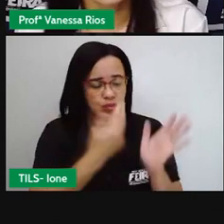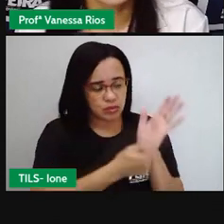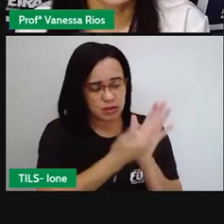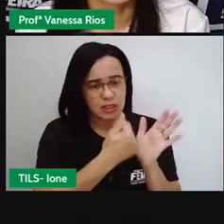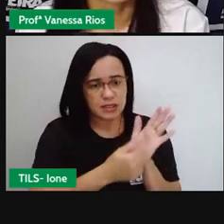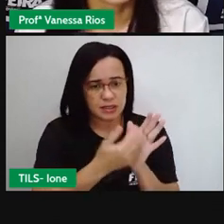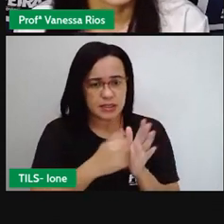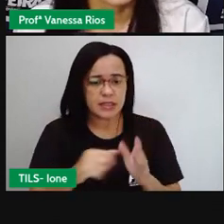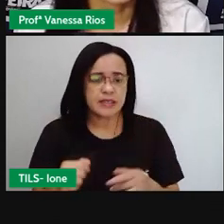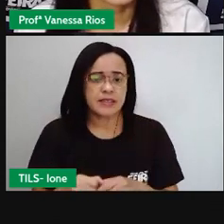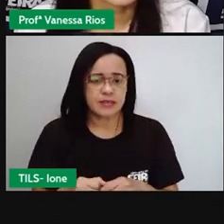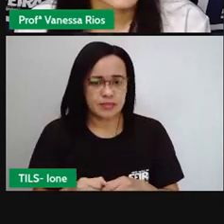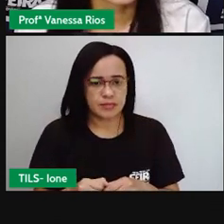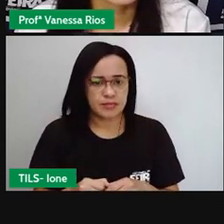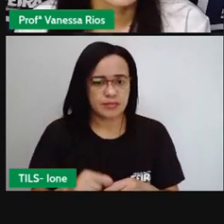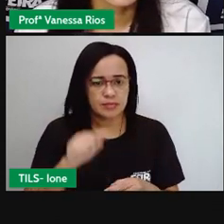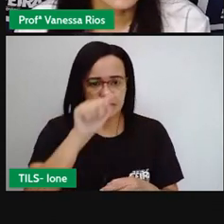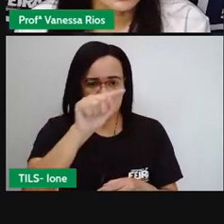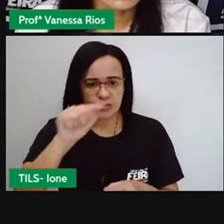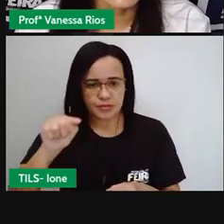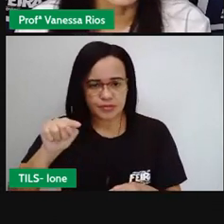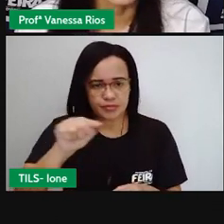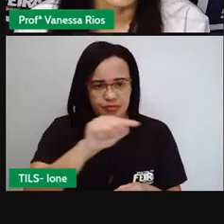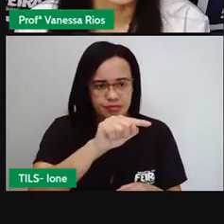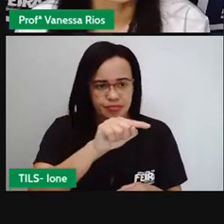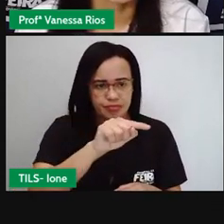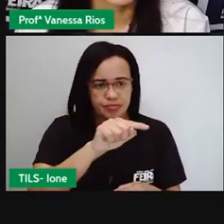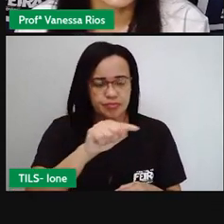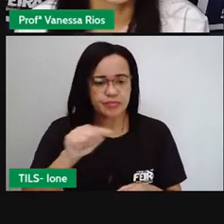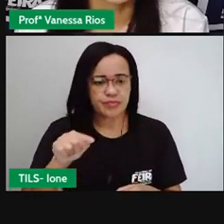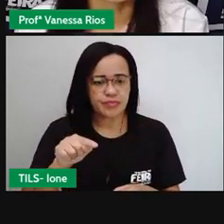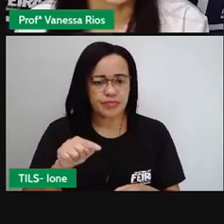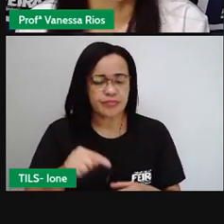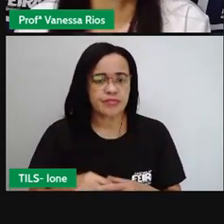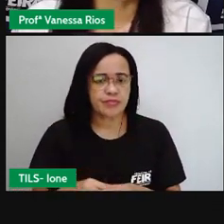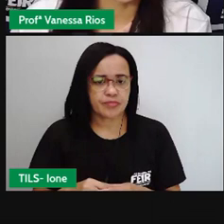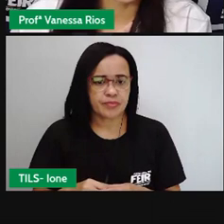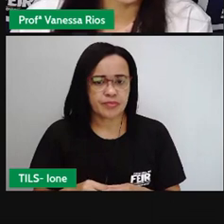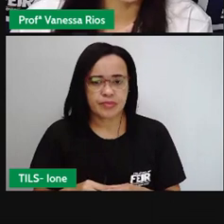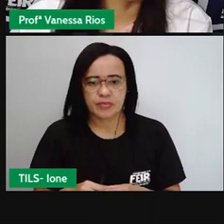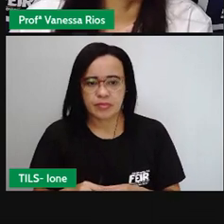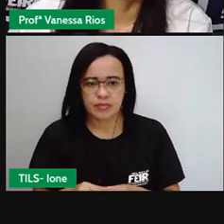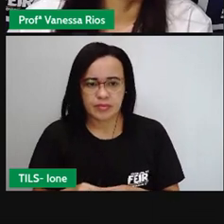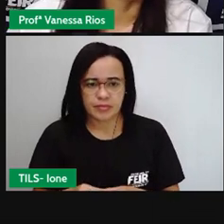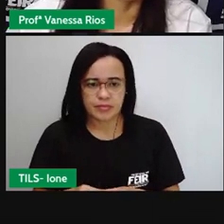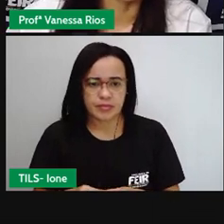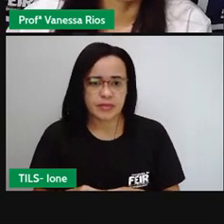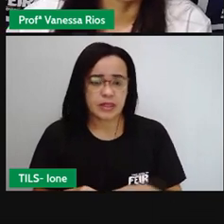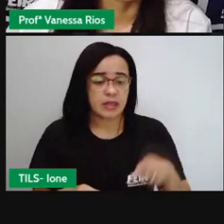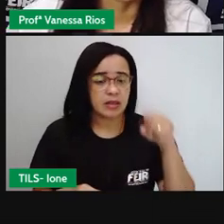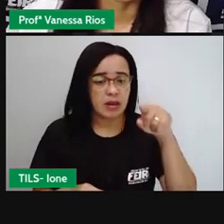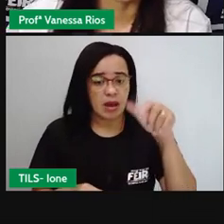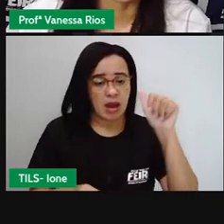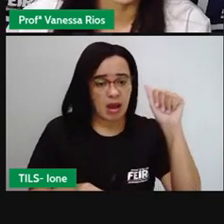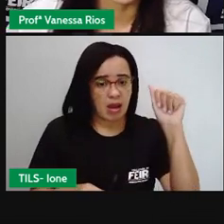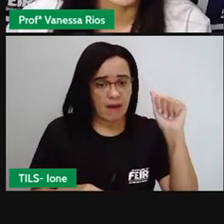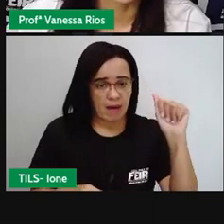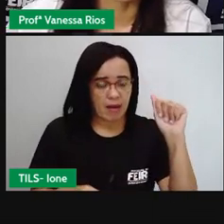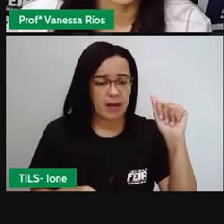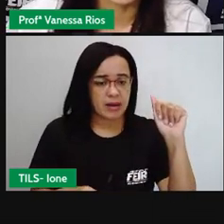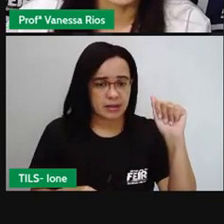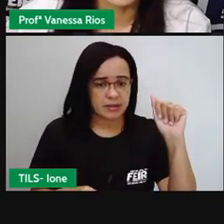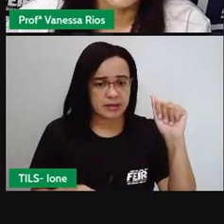de um ponto em comum. Então, lados do ângulo. A semirreta que sai de A, ó, e